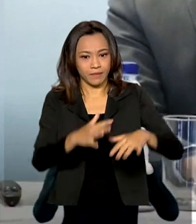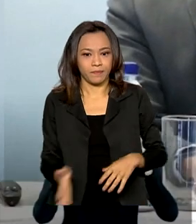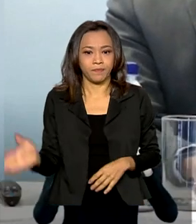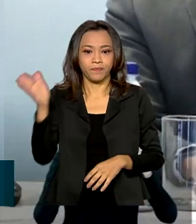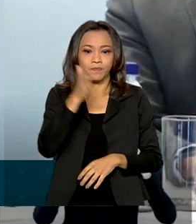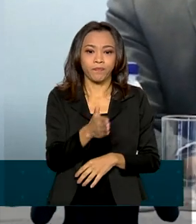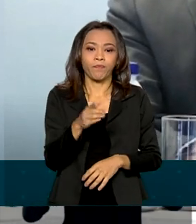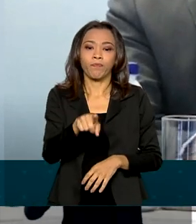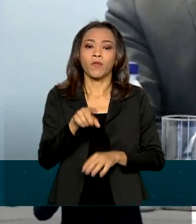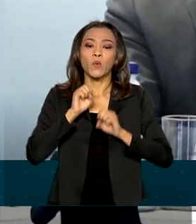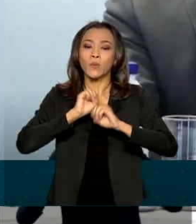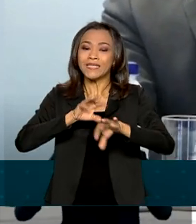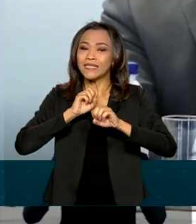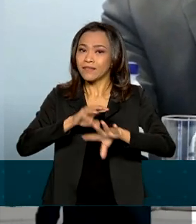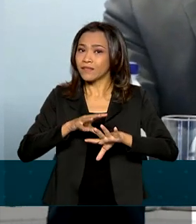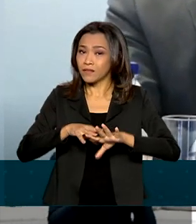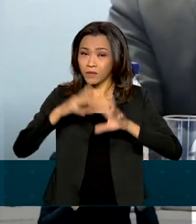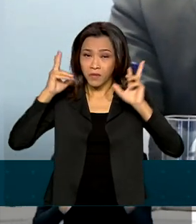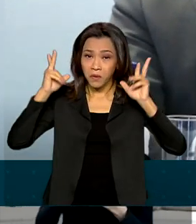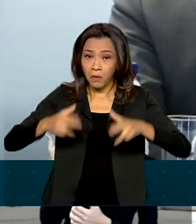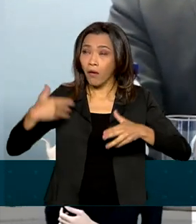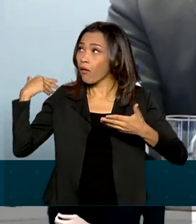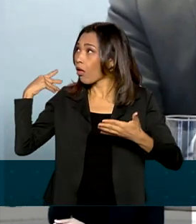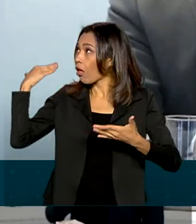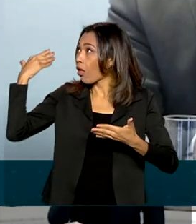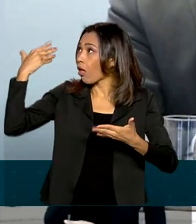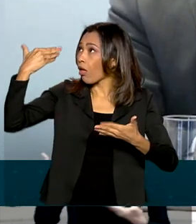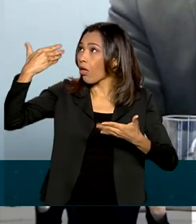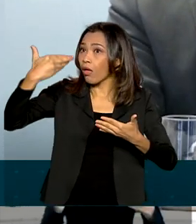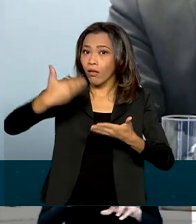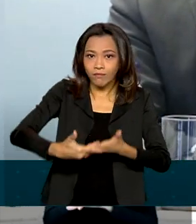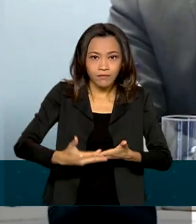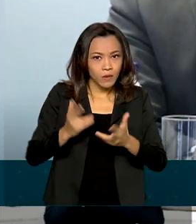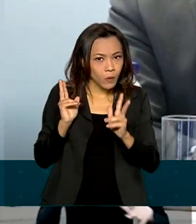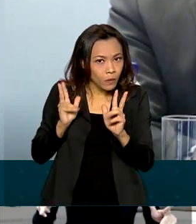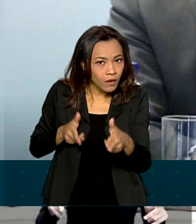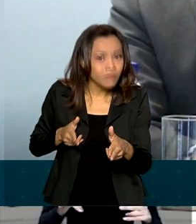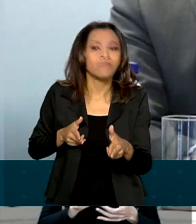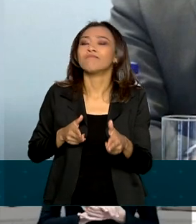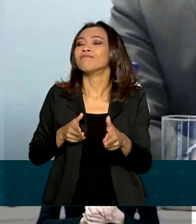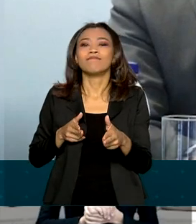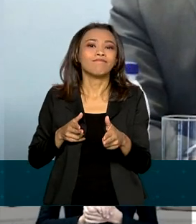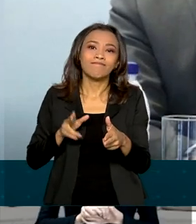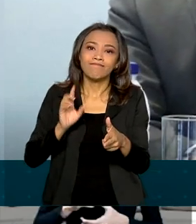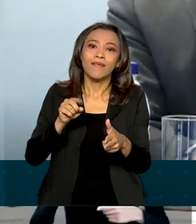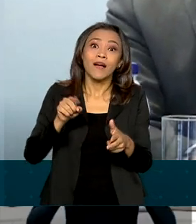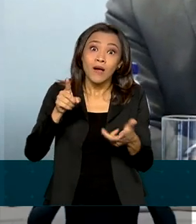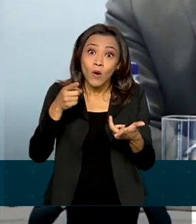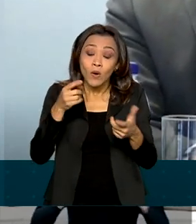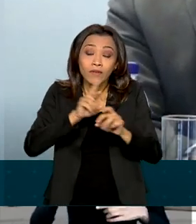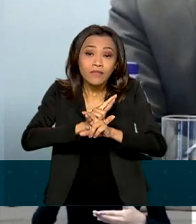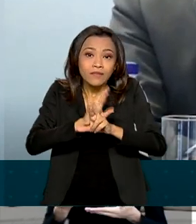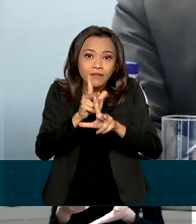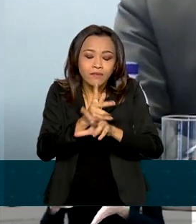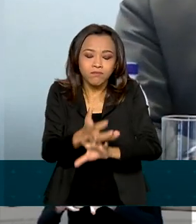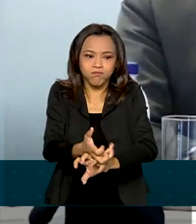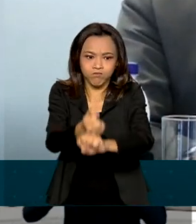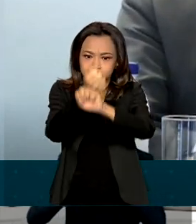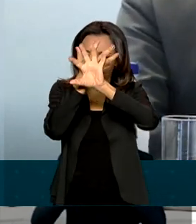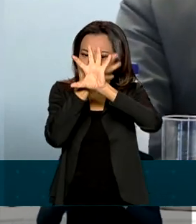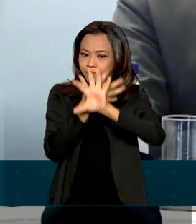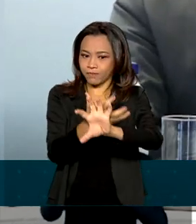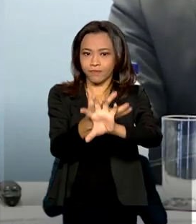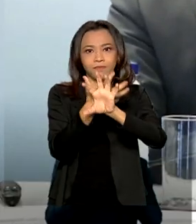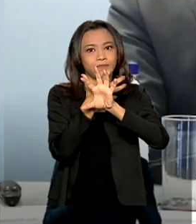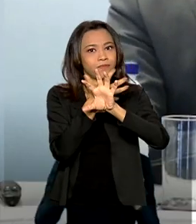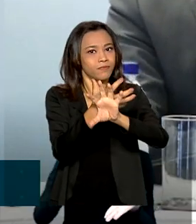não será mais a mesma. De um ajudante acessório, o mundo virtual se torna